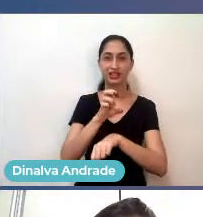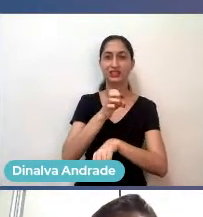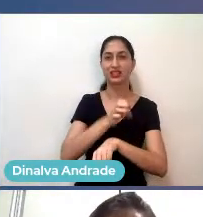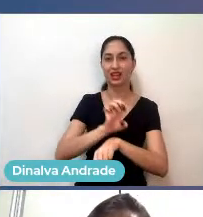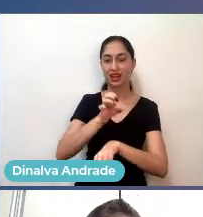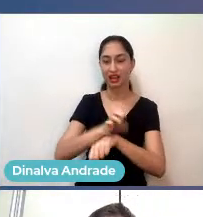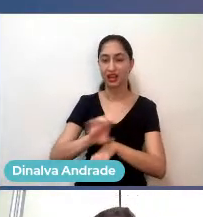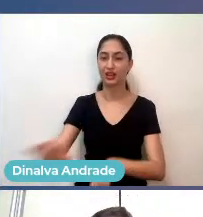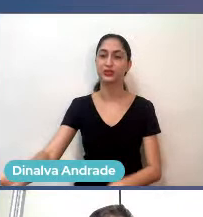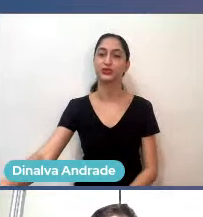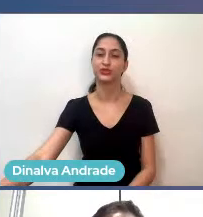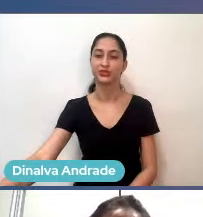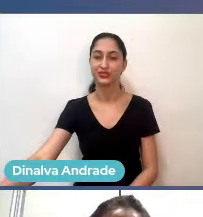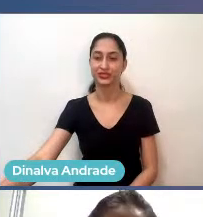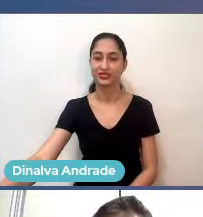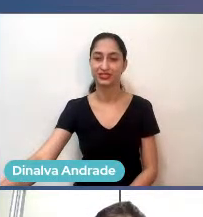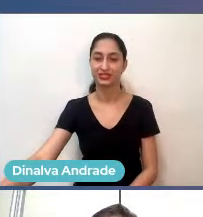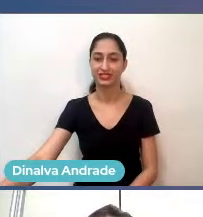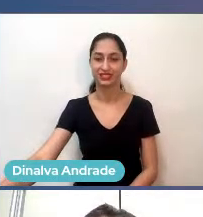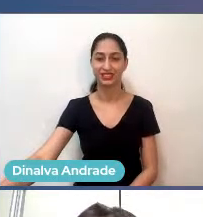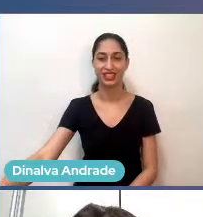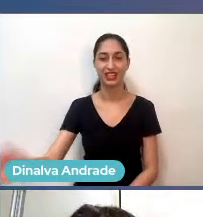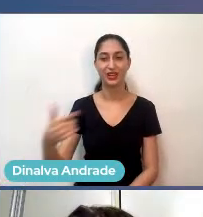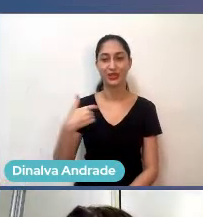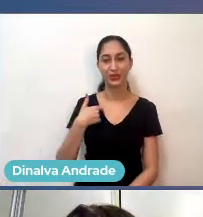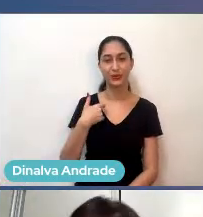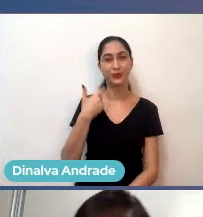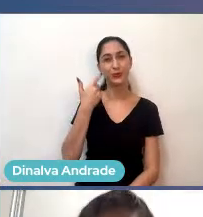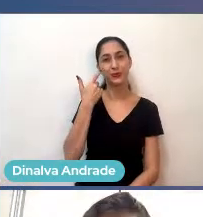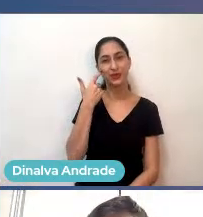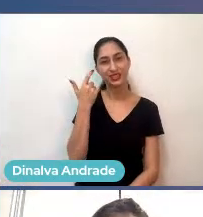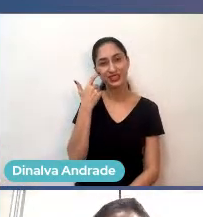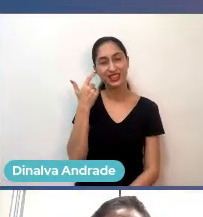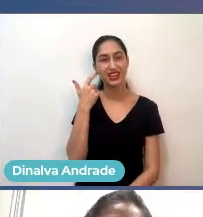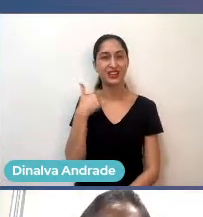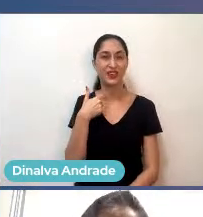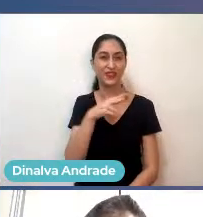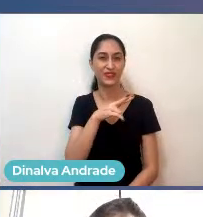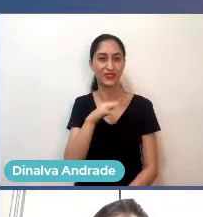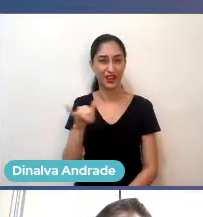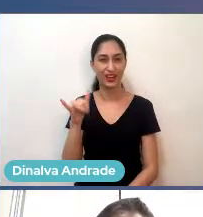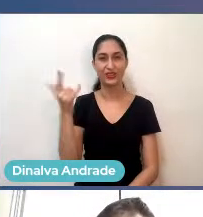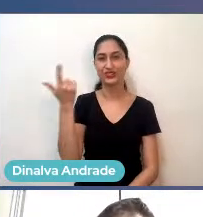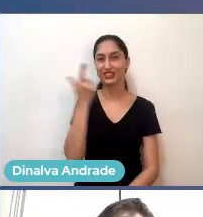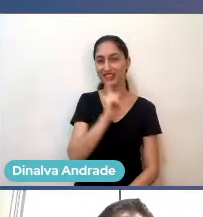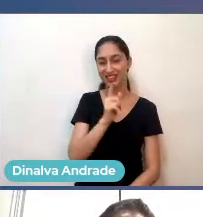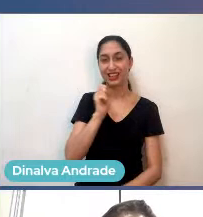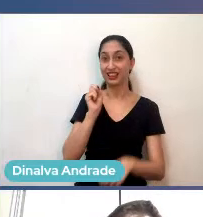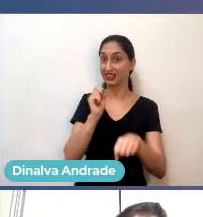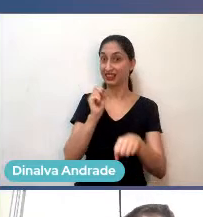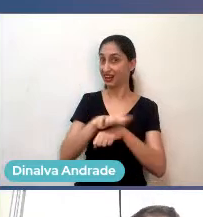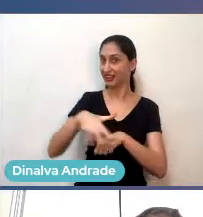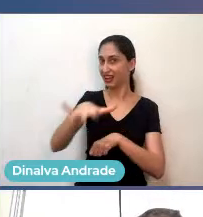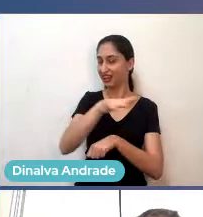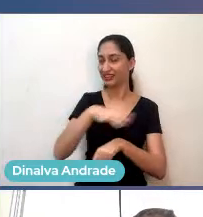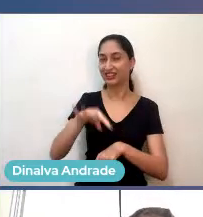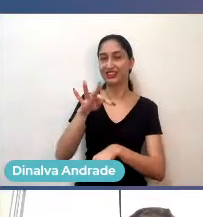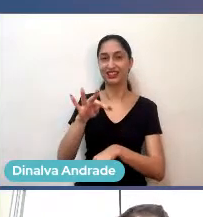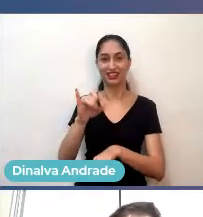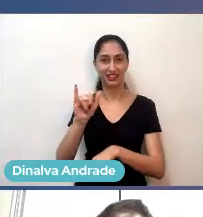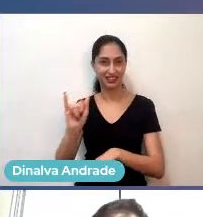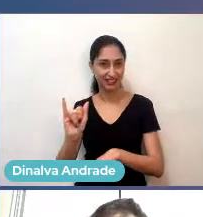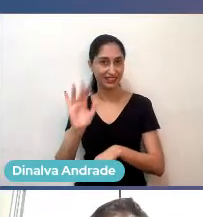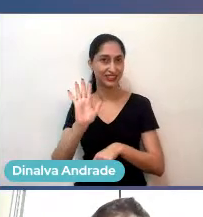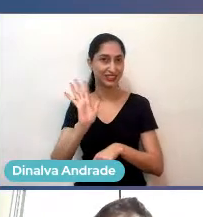estava me achando, cara, eu não conseguia entrar no mundo da TI. faz um tempinho, tá, minha gente? Na